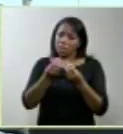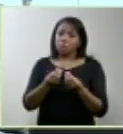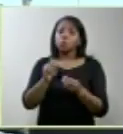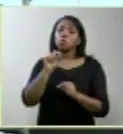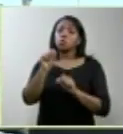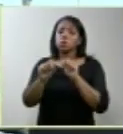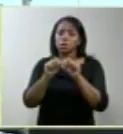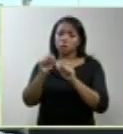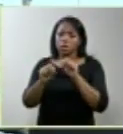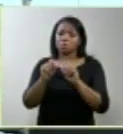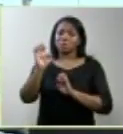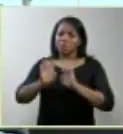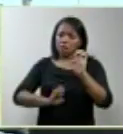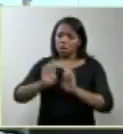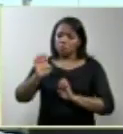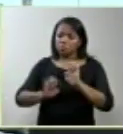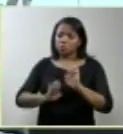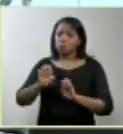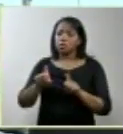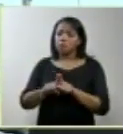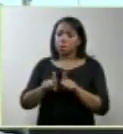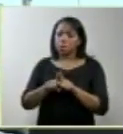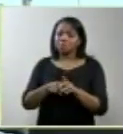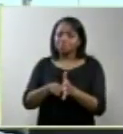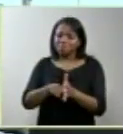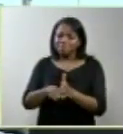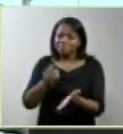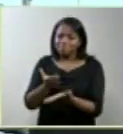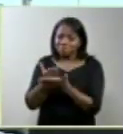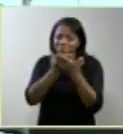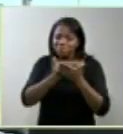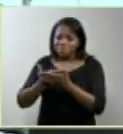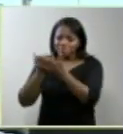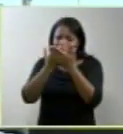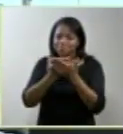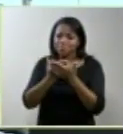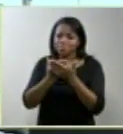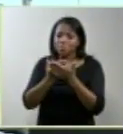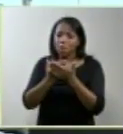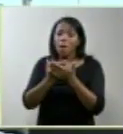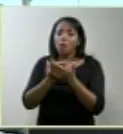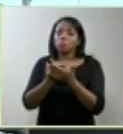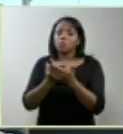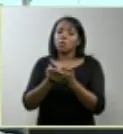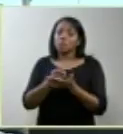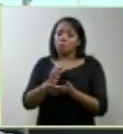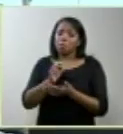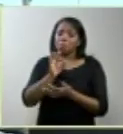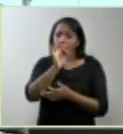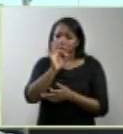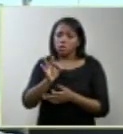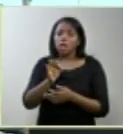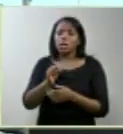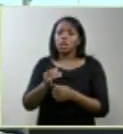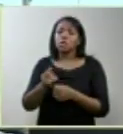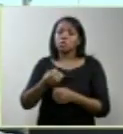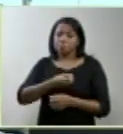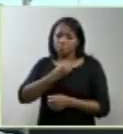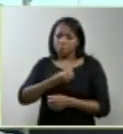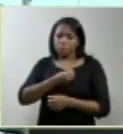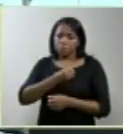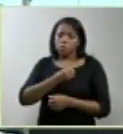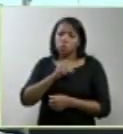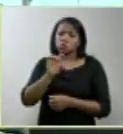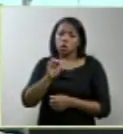estatístico, cientificamente estudado, que 1% dos anencefalos sobrevive por cerca de três